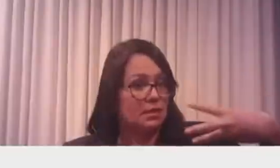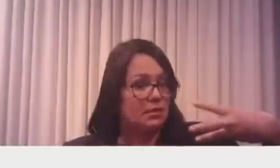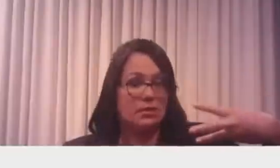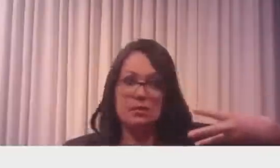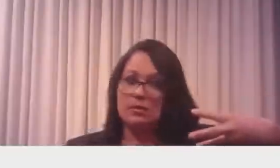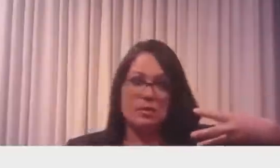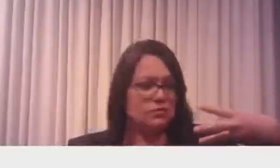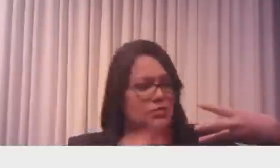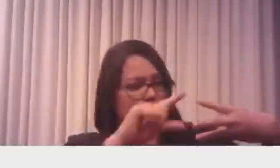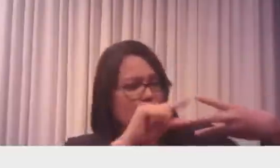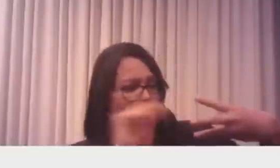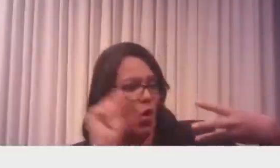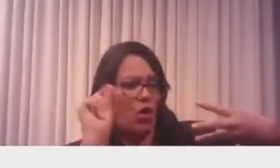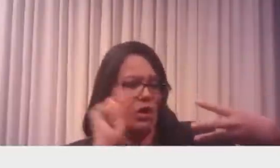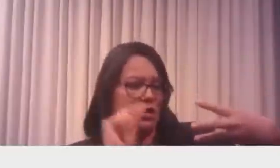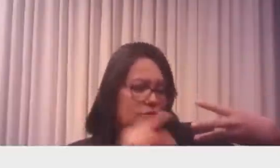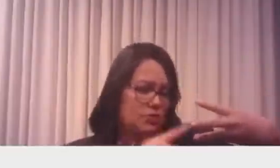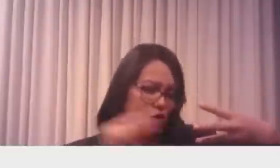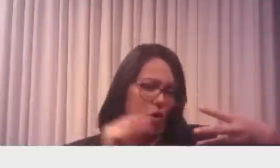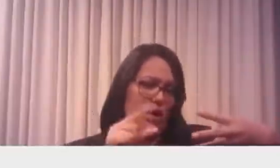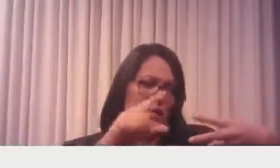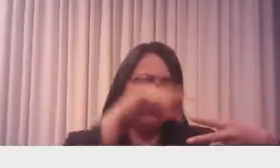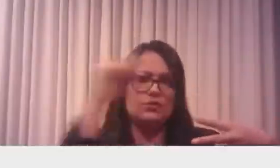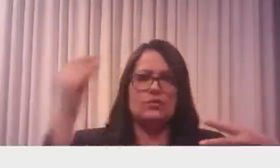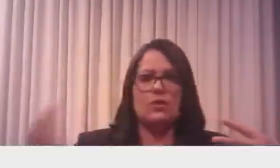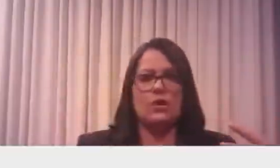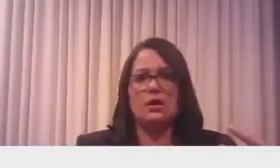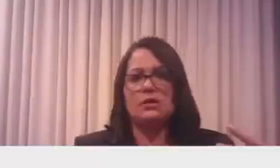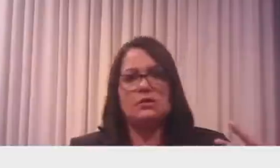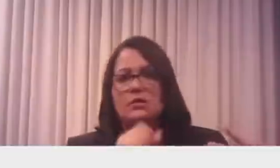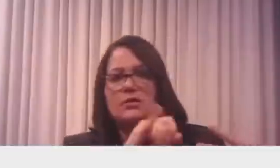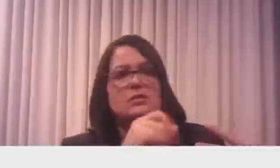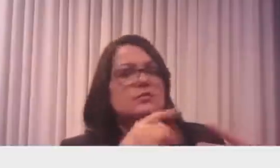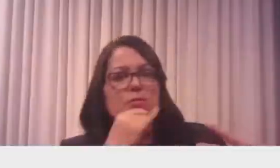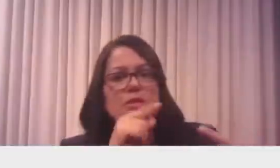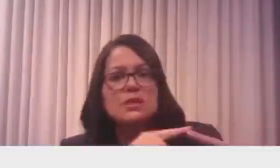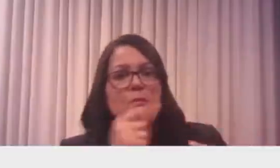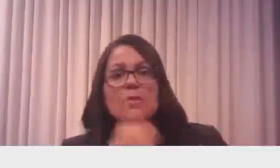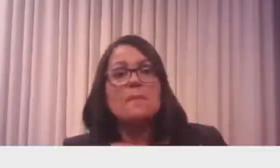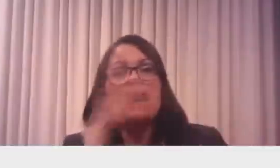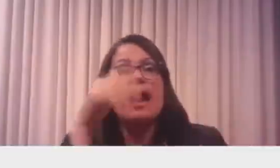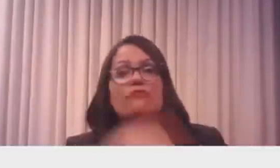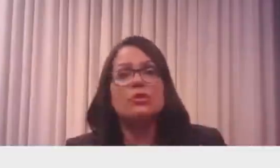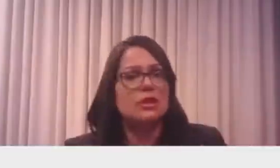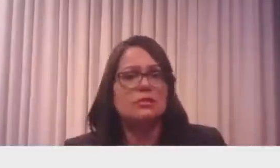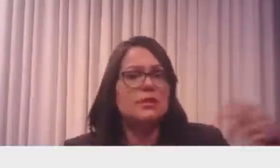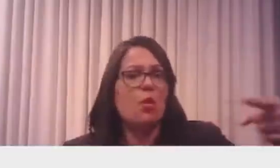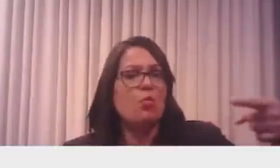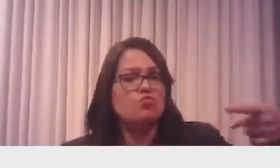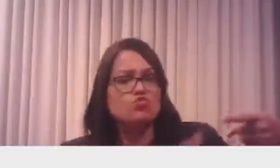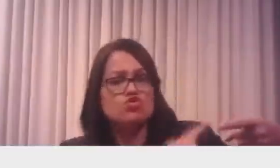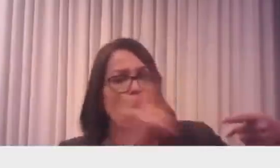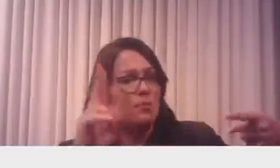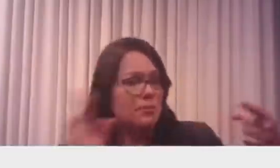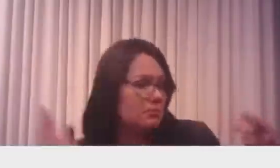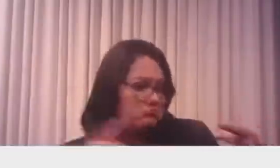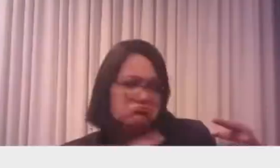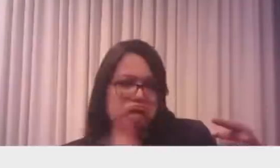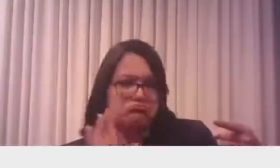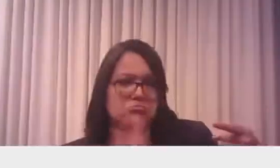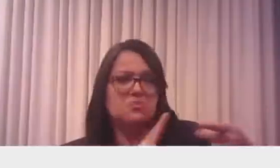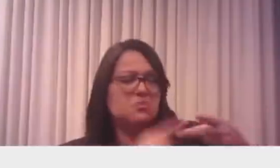o primeiro da lista. se for perder a lista, para que lista tripla? Chegava a lista única. Agora, geralmente, na lista tripla,